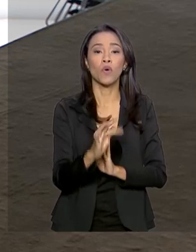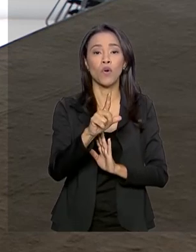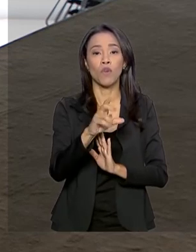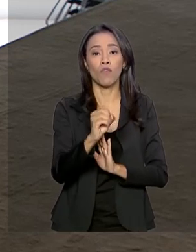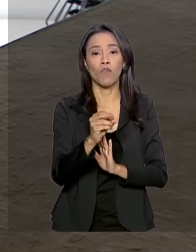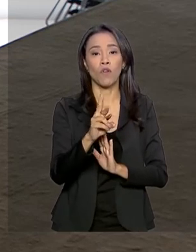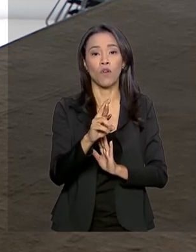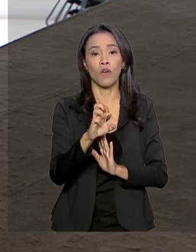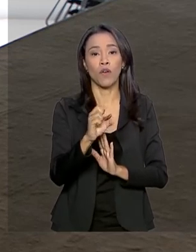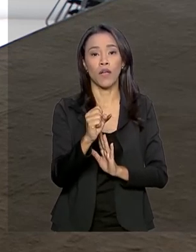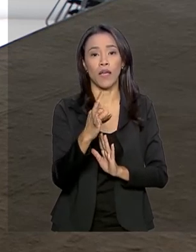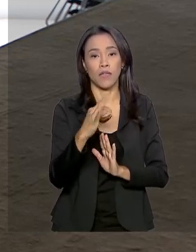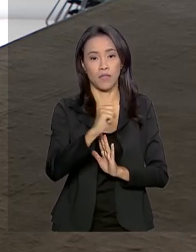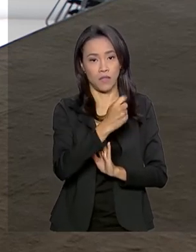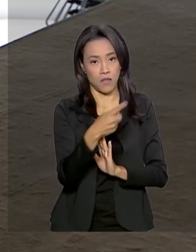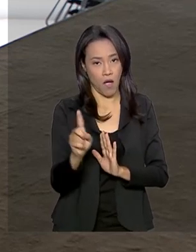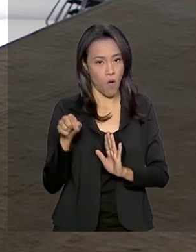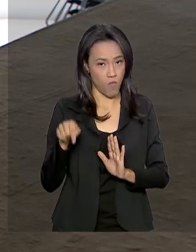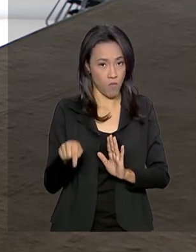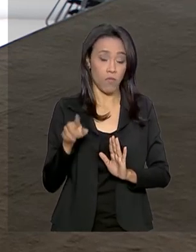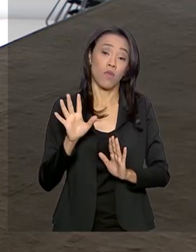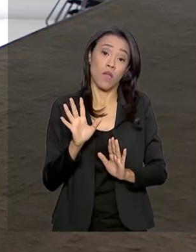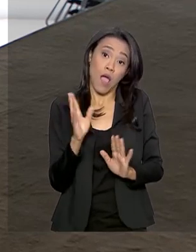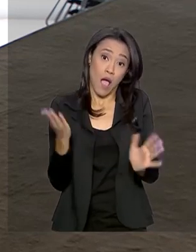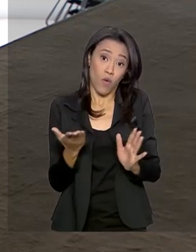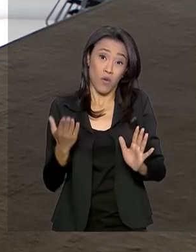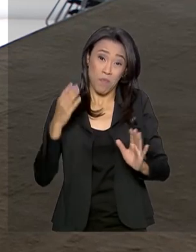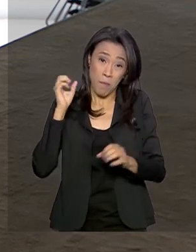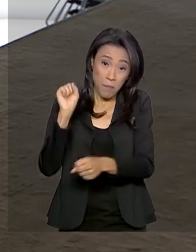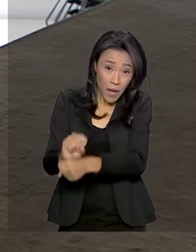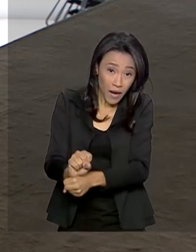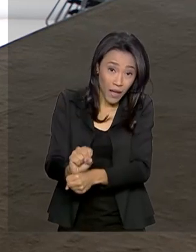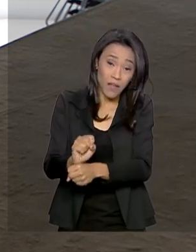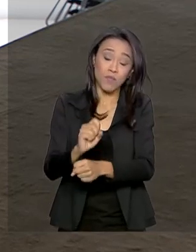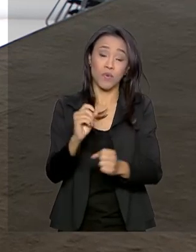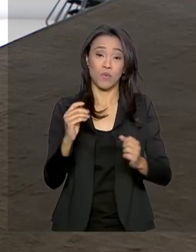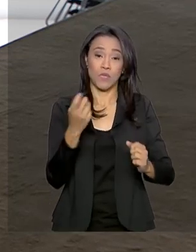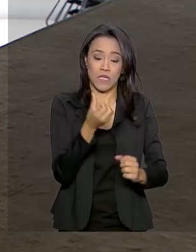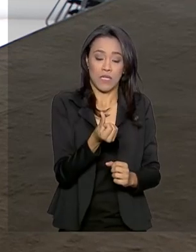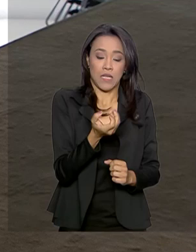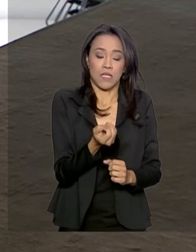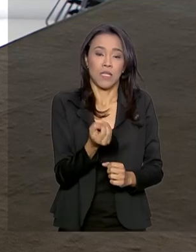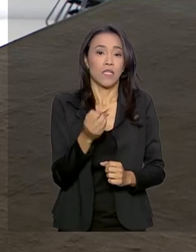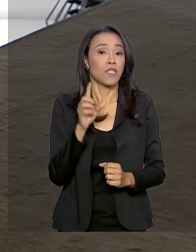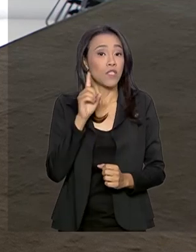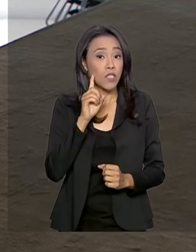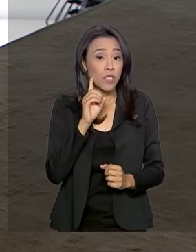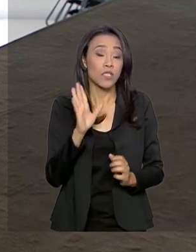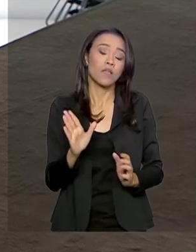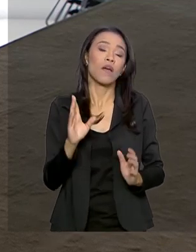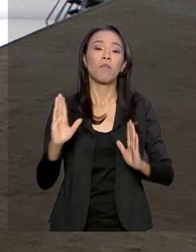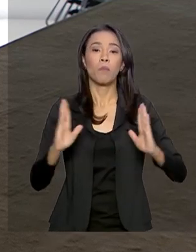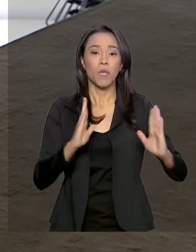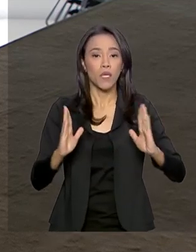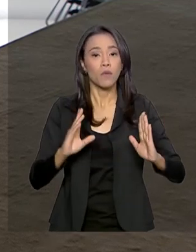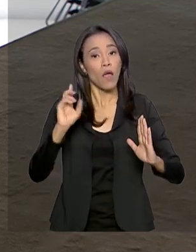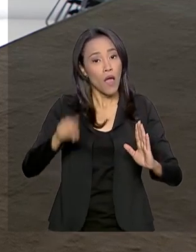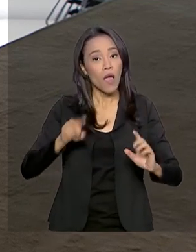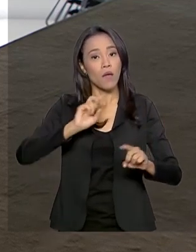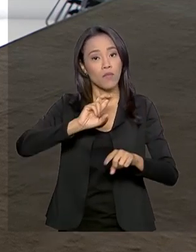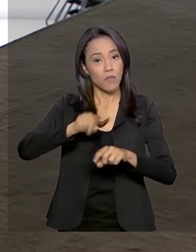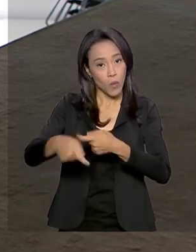específicos. Essa suspensão por 60 dias, ela não vai valer apenas em três casos, para o controle